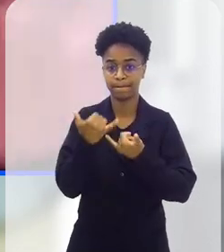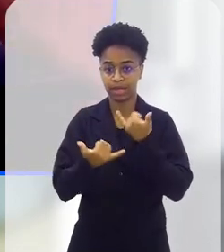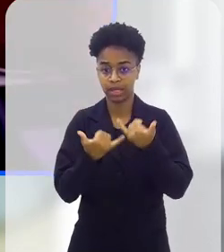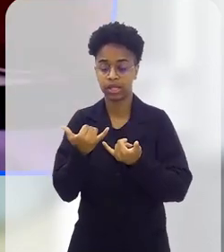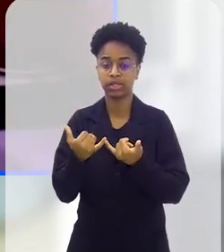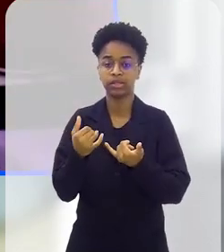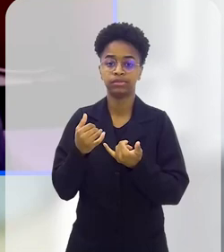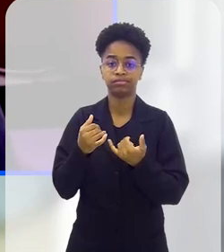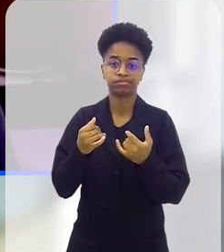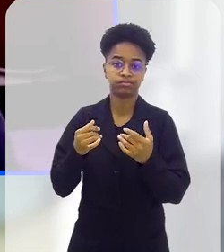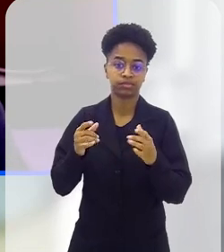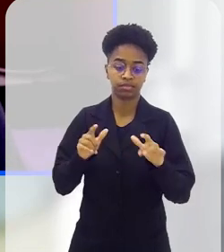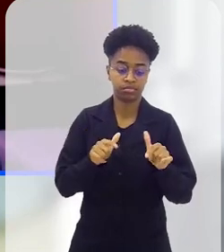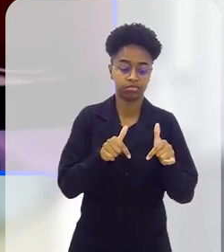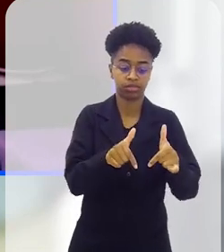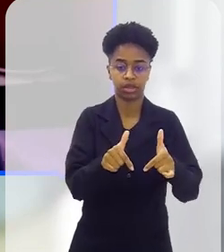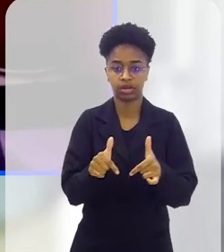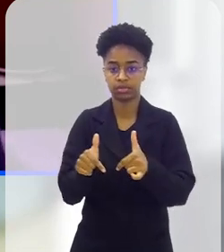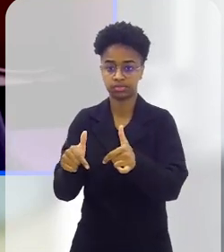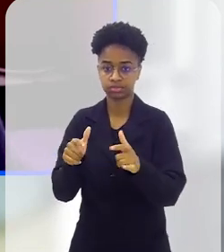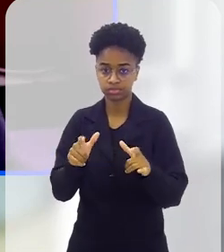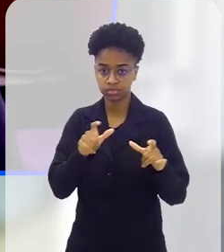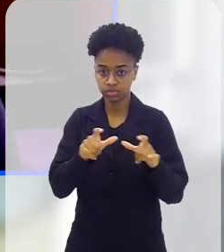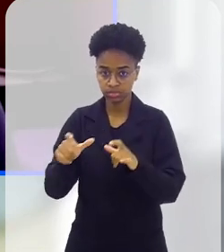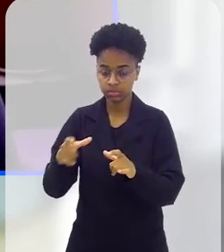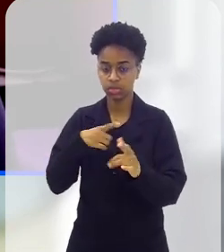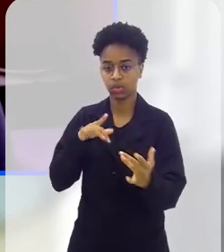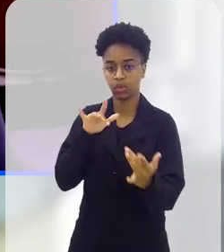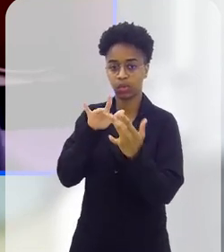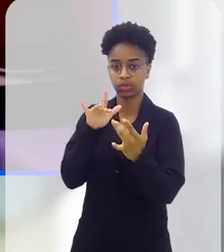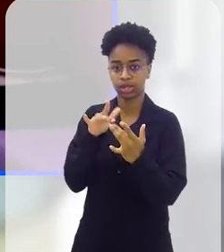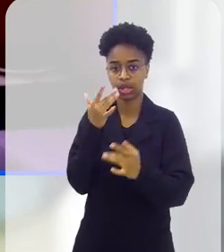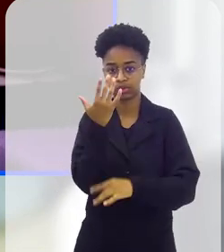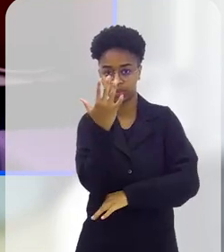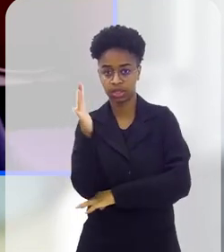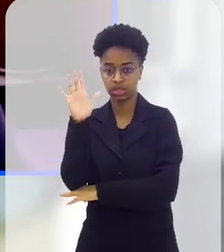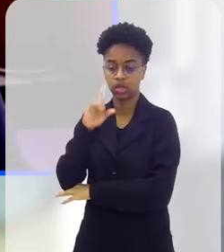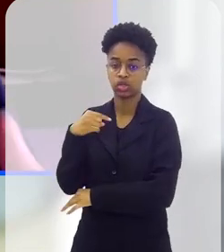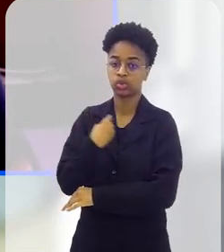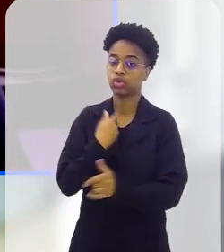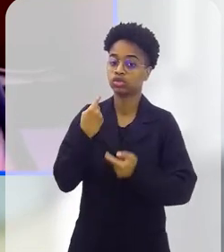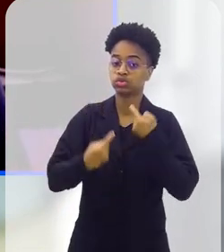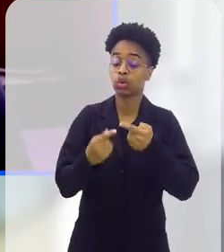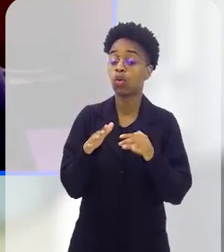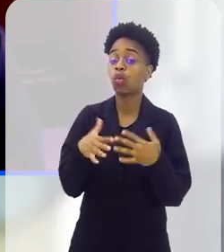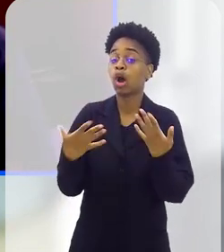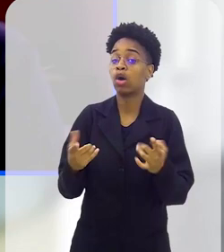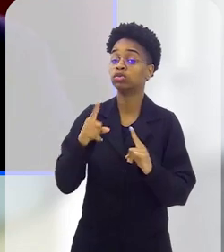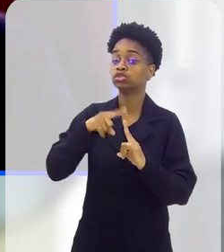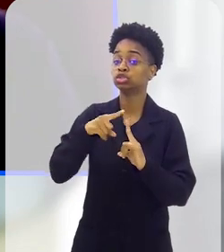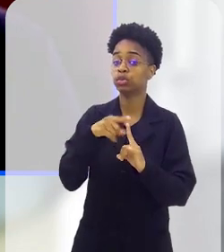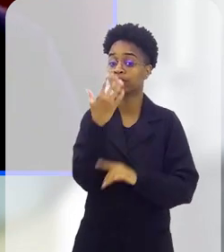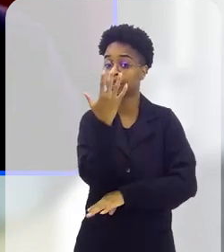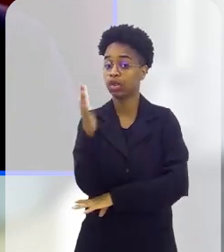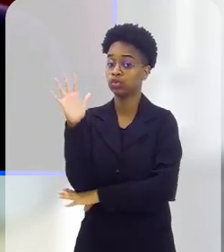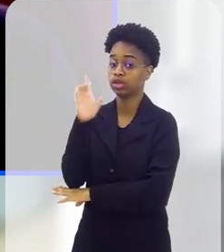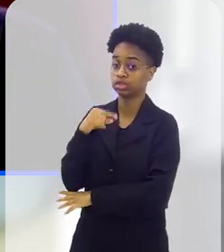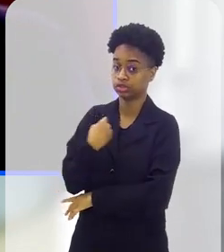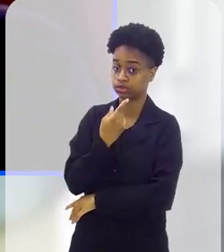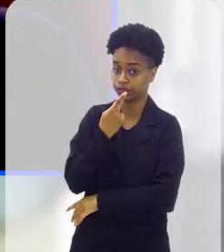resolvem chegar nesses territórios para atuar com o livro, brincar em contato com a natureza, a gente discute qual natureza